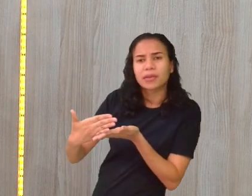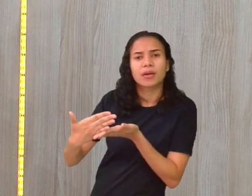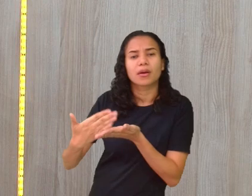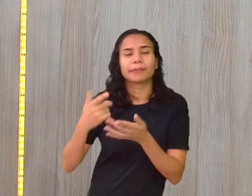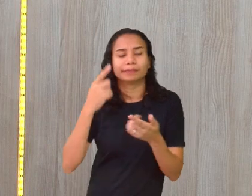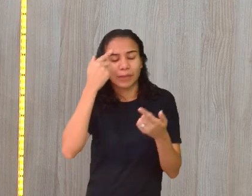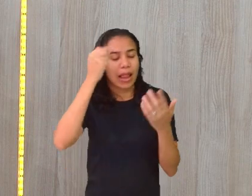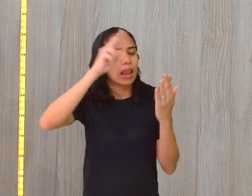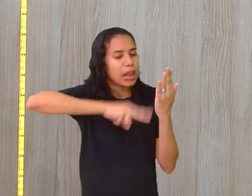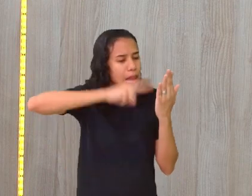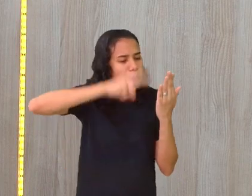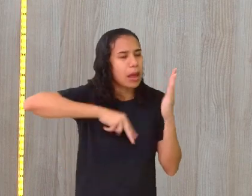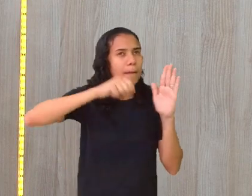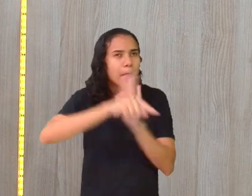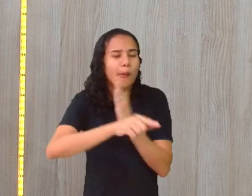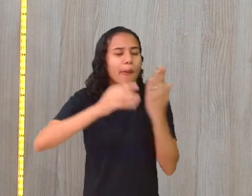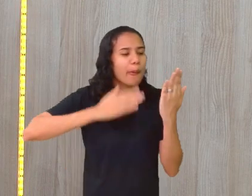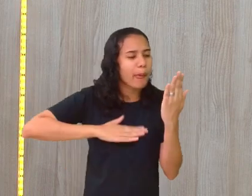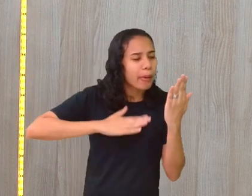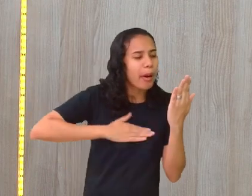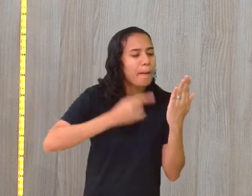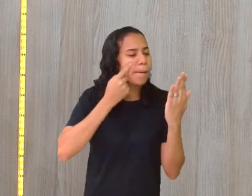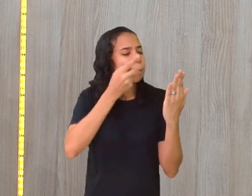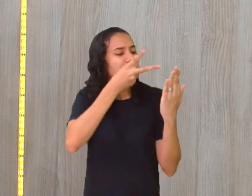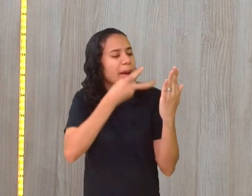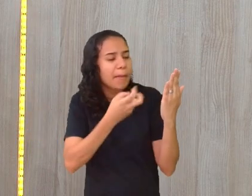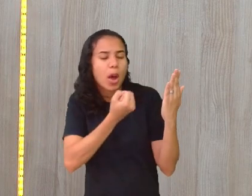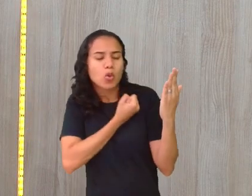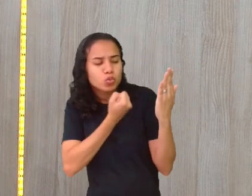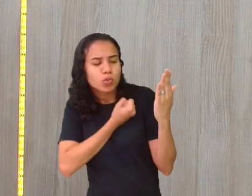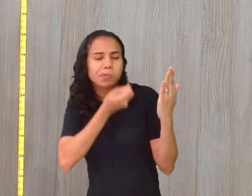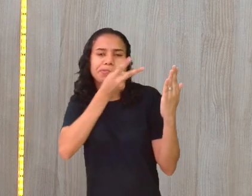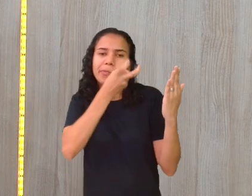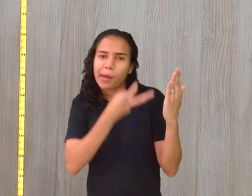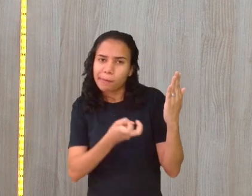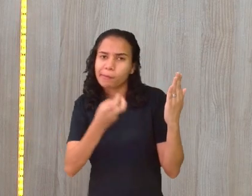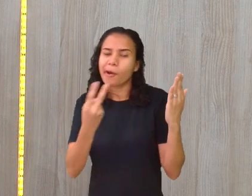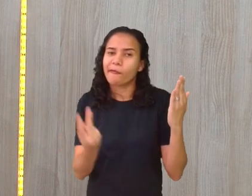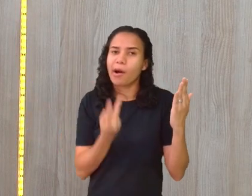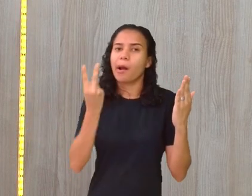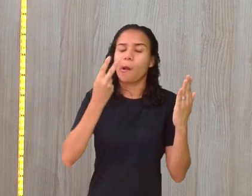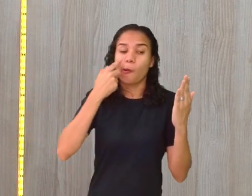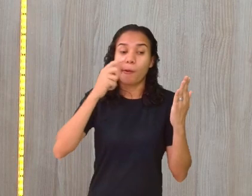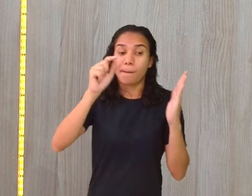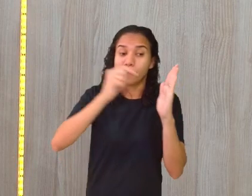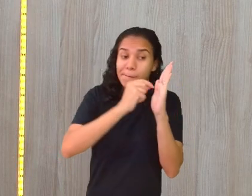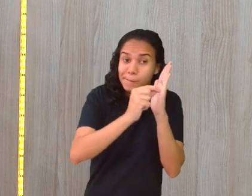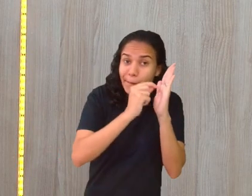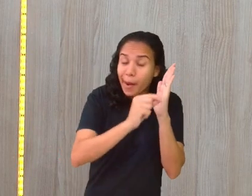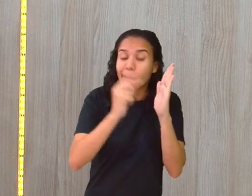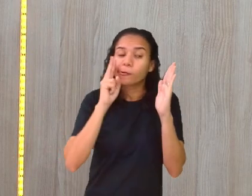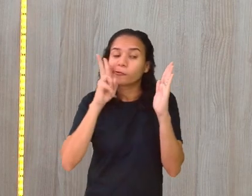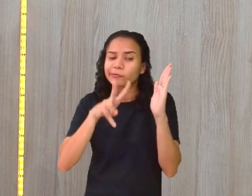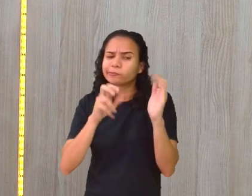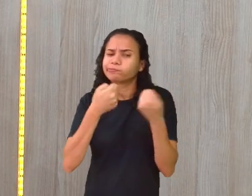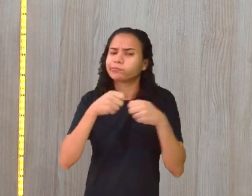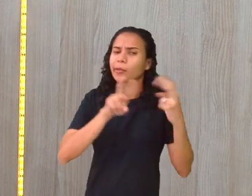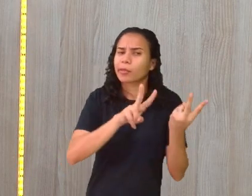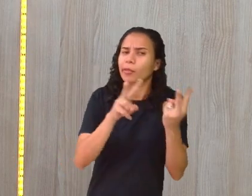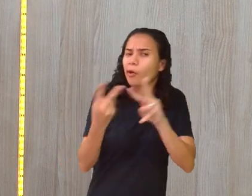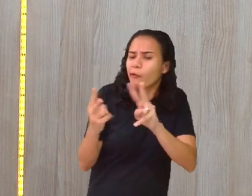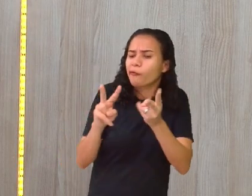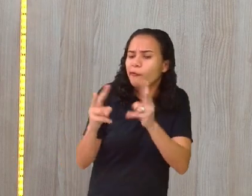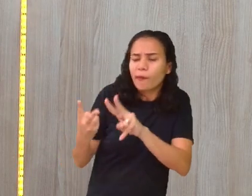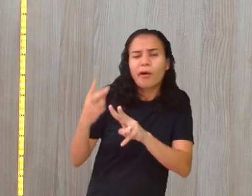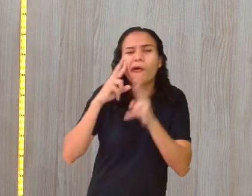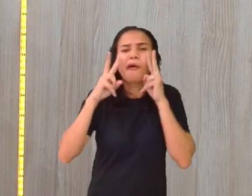pergunta, onde tem números, onde tem valores, se tem alguma unidade de medida, destaca para ver se você precisa transformar alguma unidade, para você